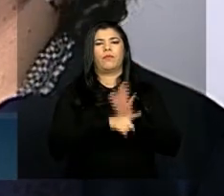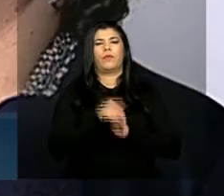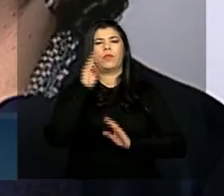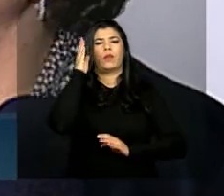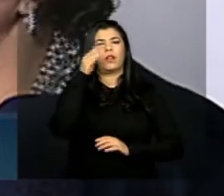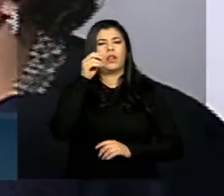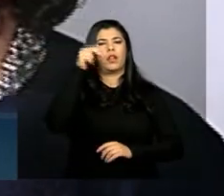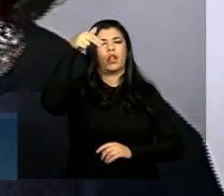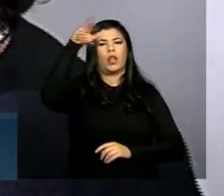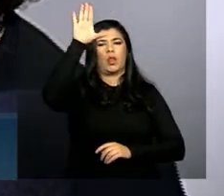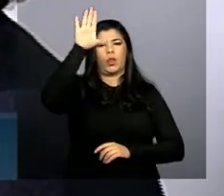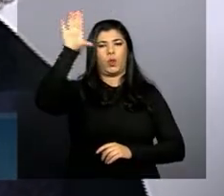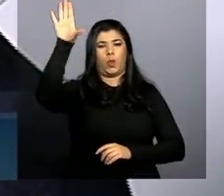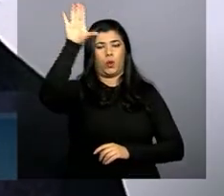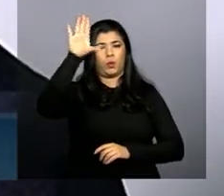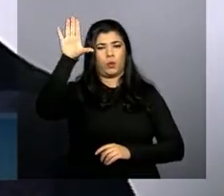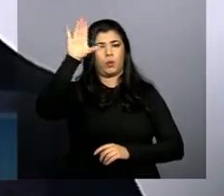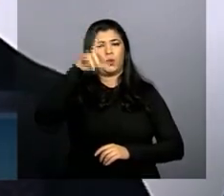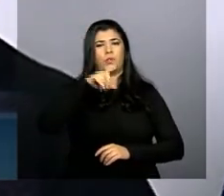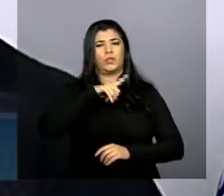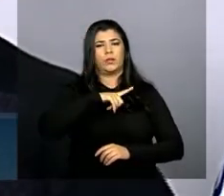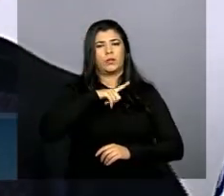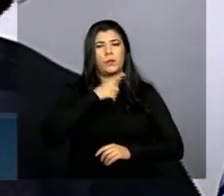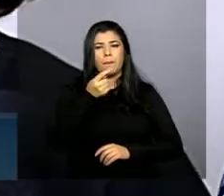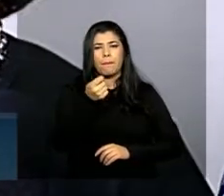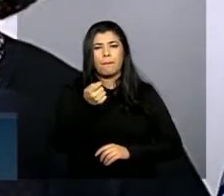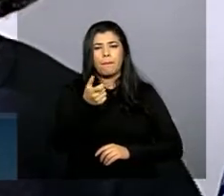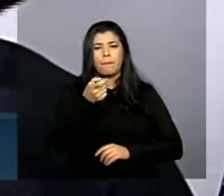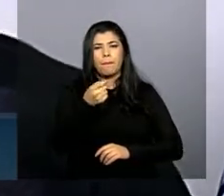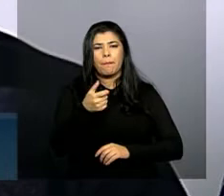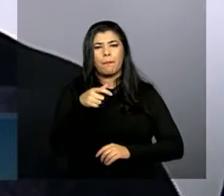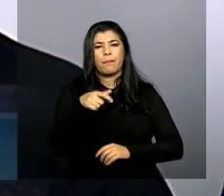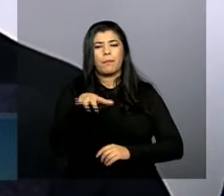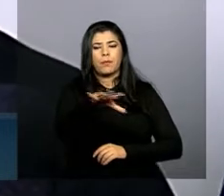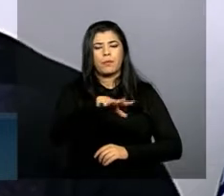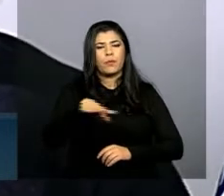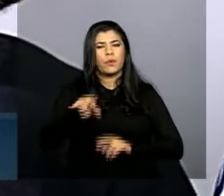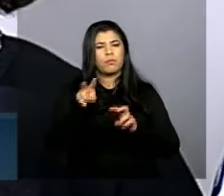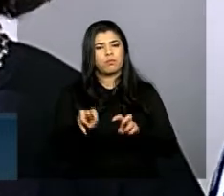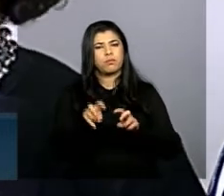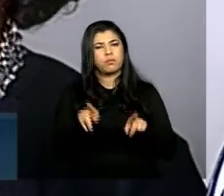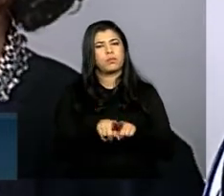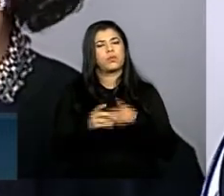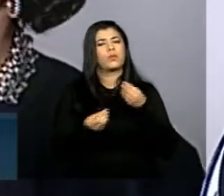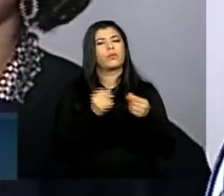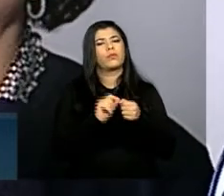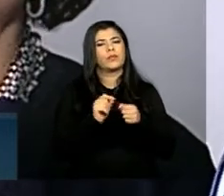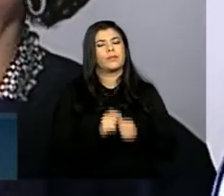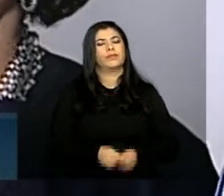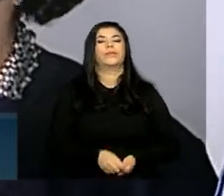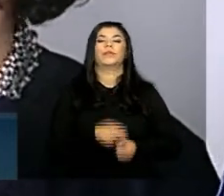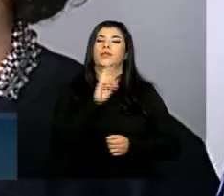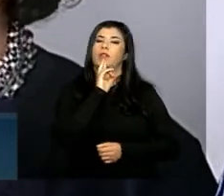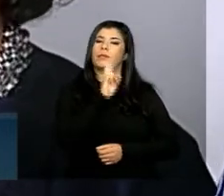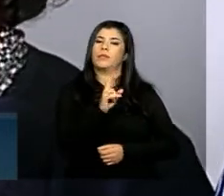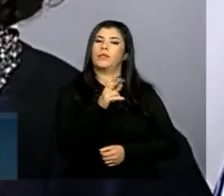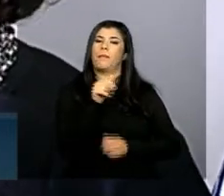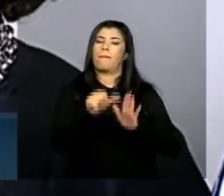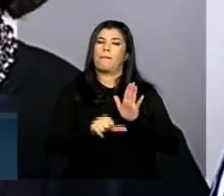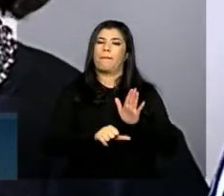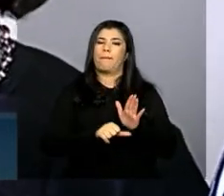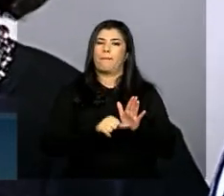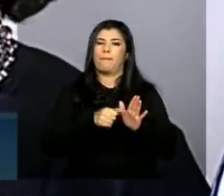o Nordeste é uma situação nós temos dois três grandes desafios primeiro o Nordeste em relação